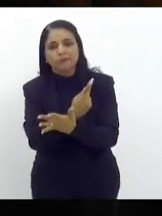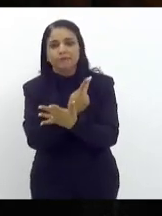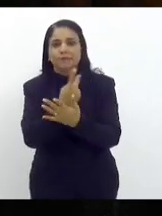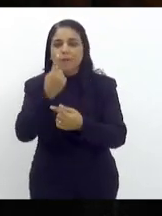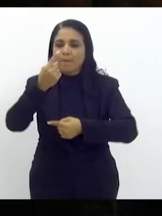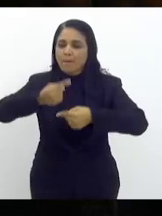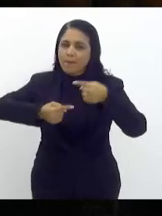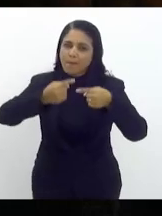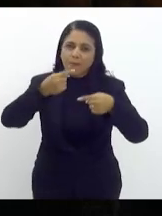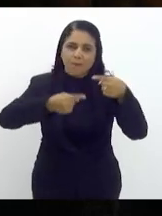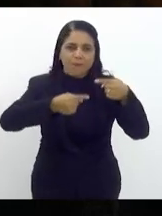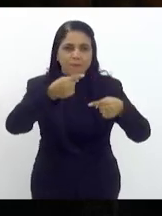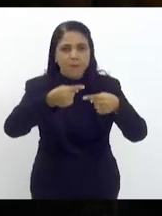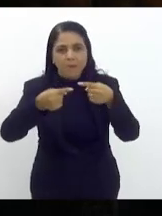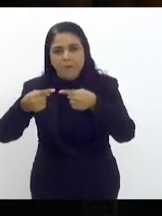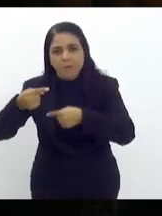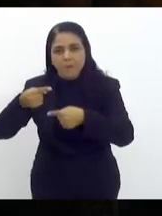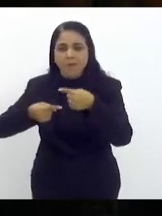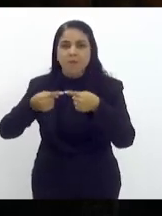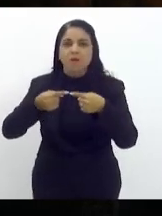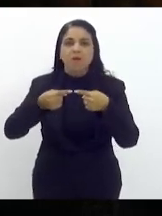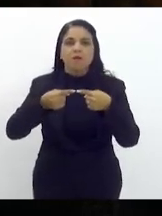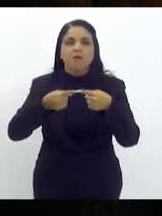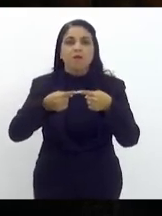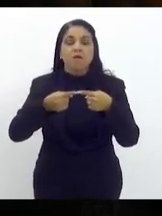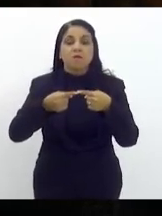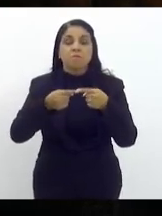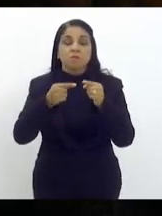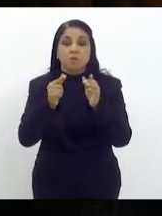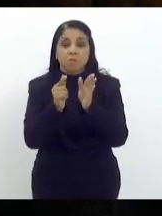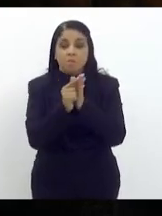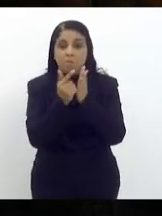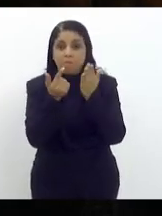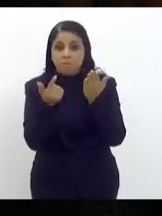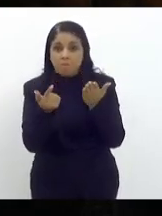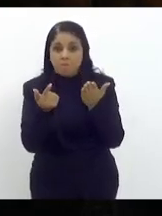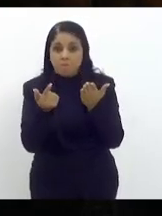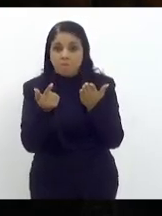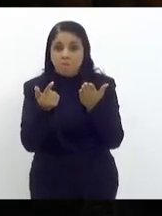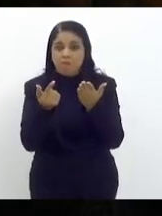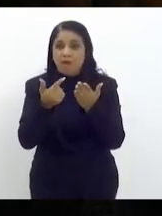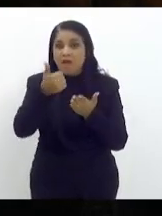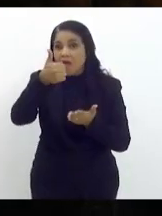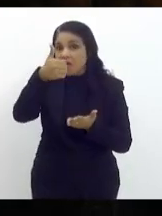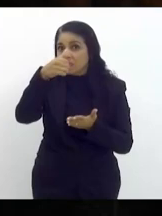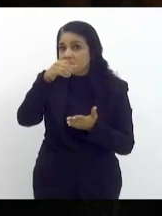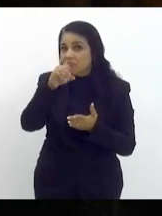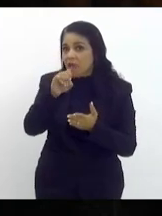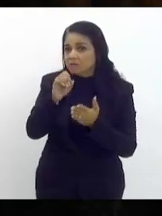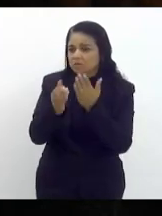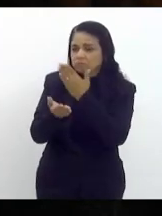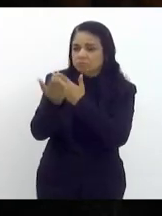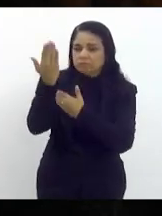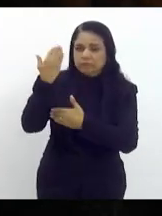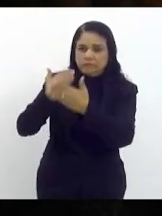onde se pegou uma matéria de uma década passada para